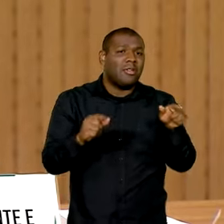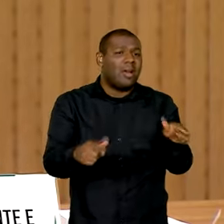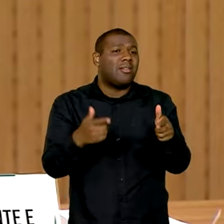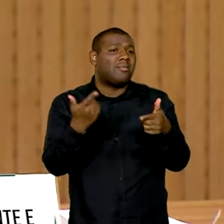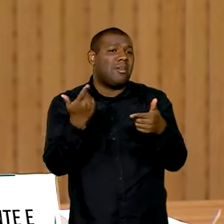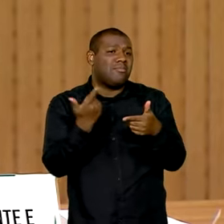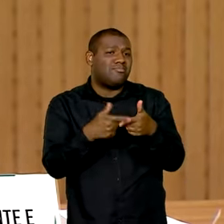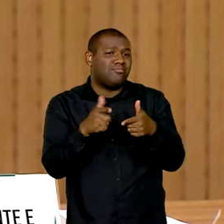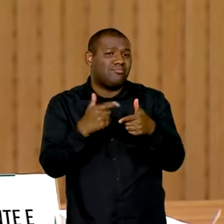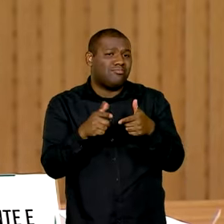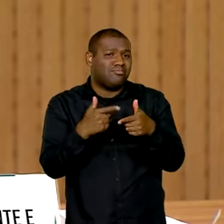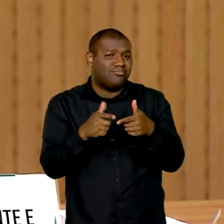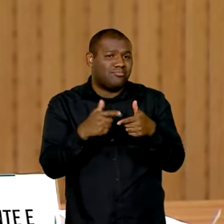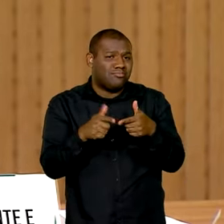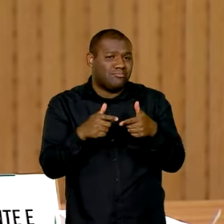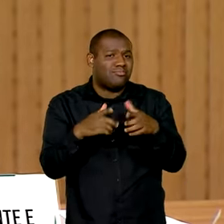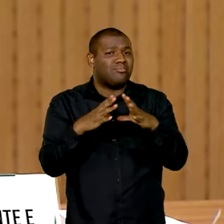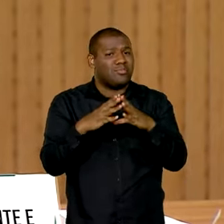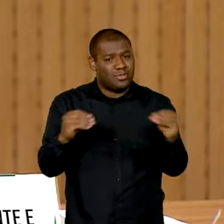com ações preventivas. Obrigado. Obrigado.